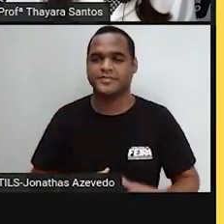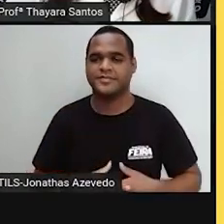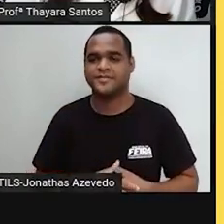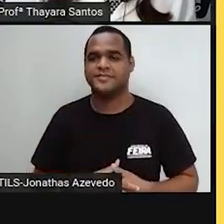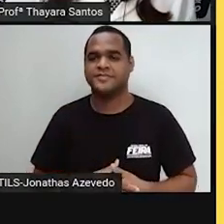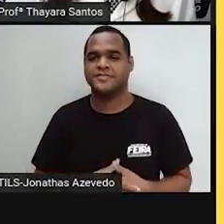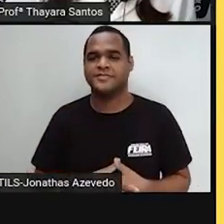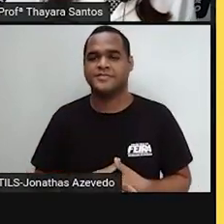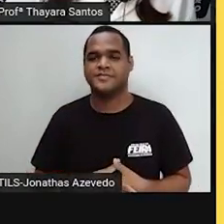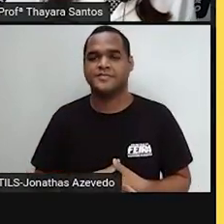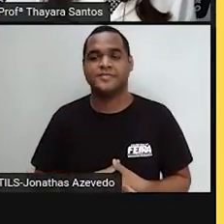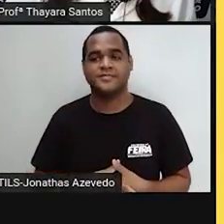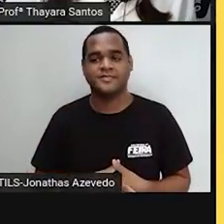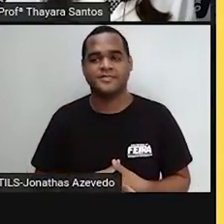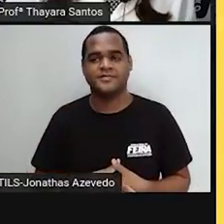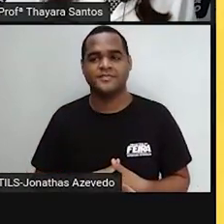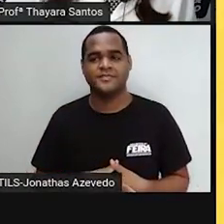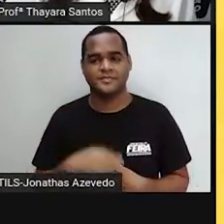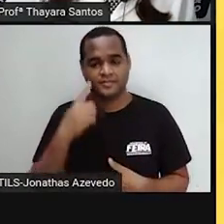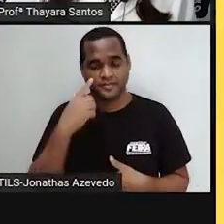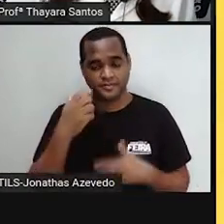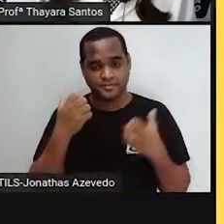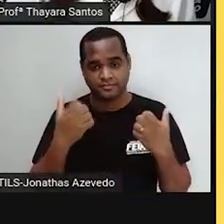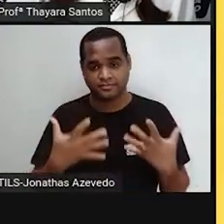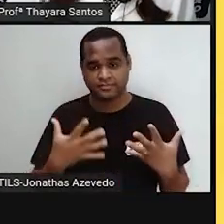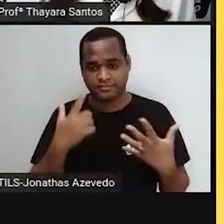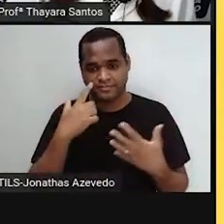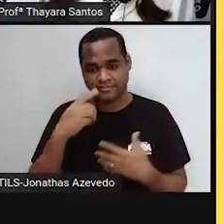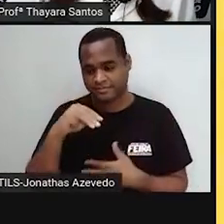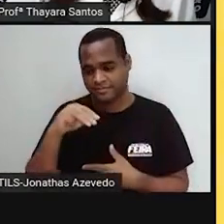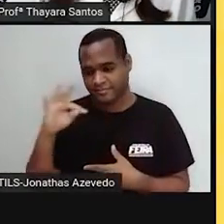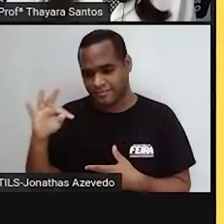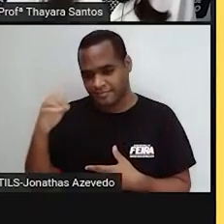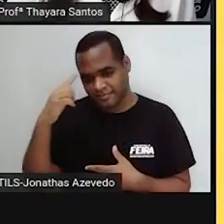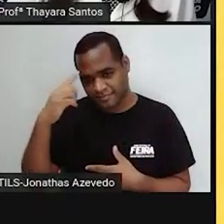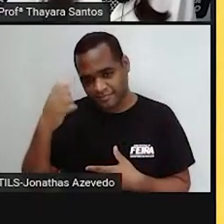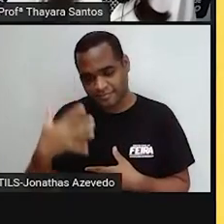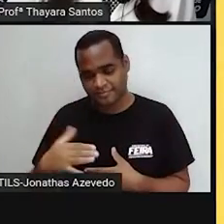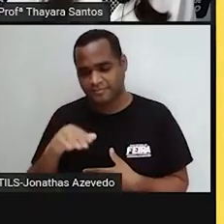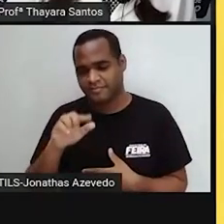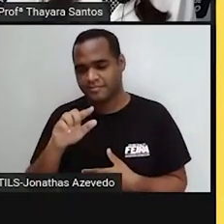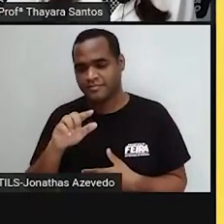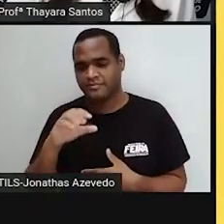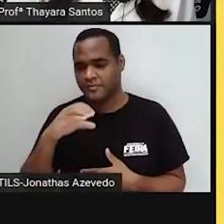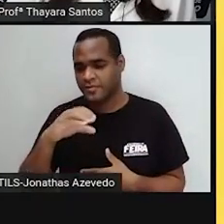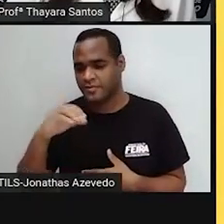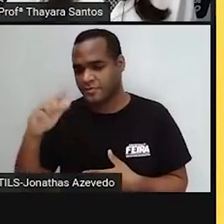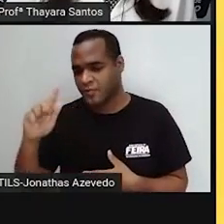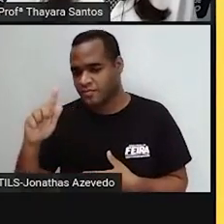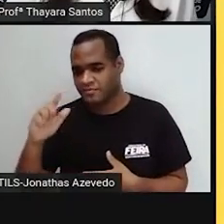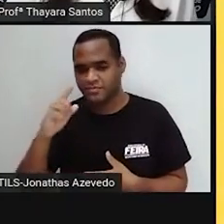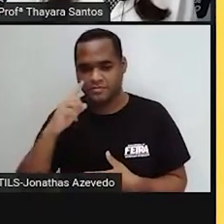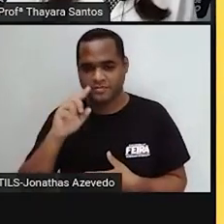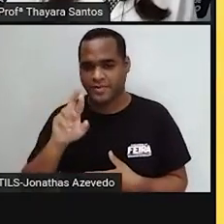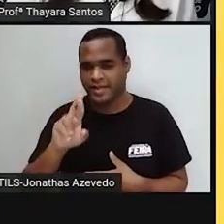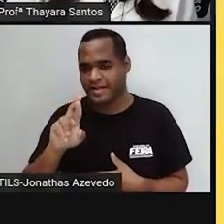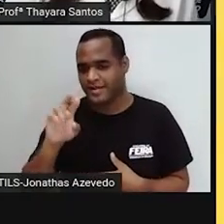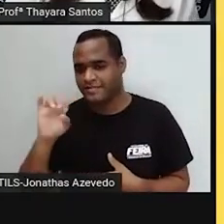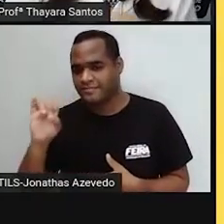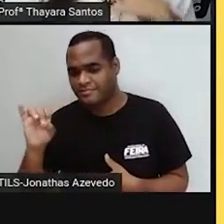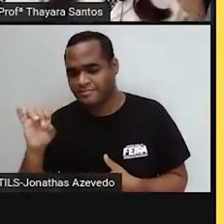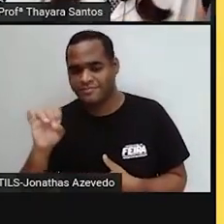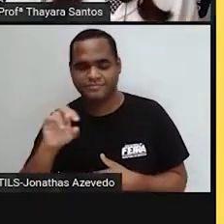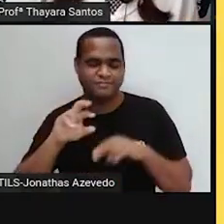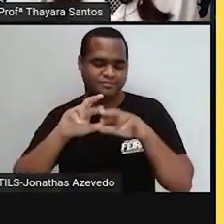centríolo, a gente tem a mitocôndria, gente tem o compactos gorgiense, então retículo endoplasmático, ribossomo.